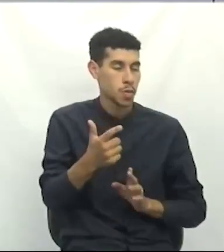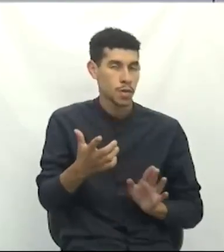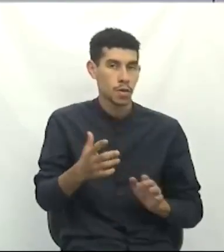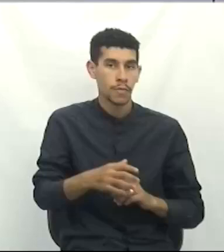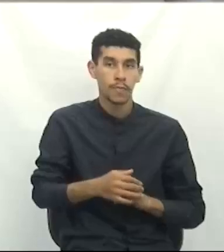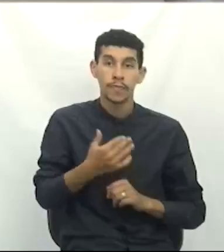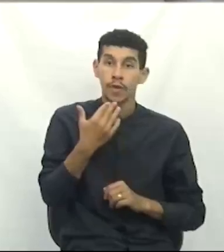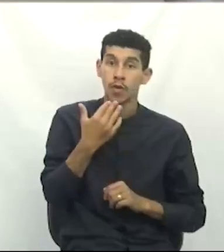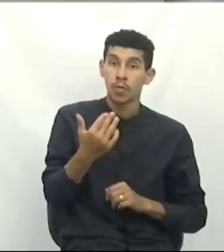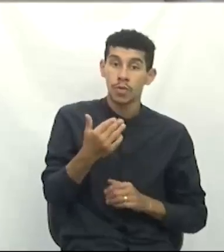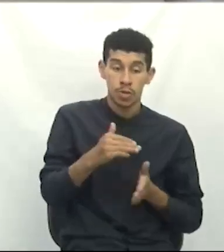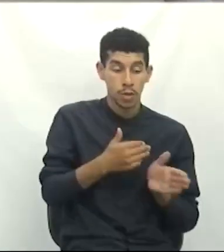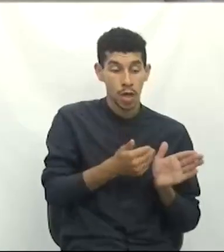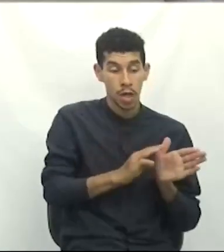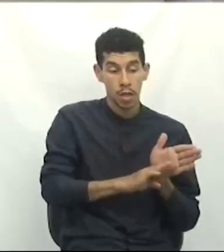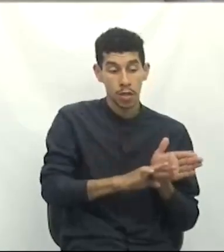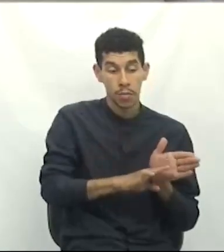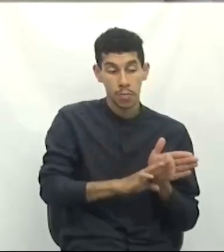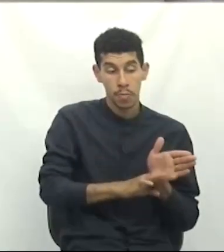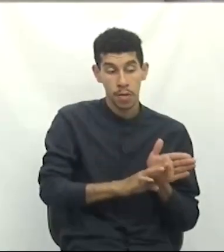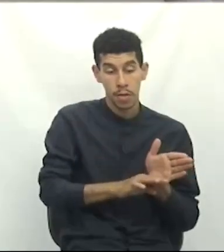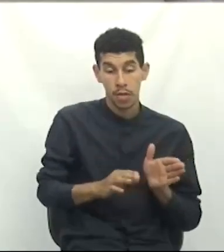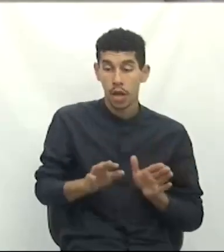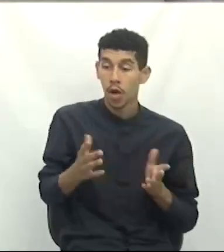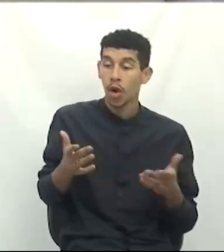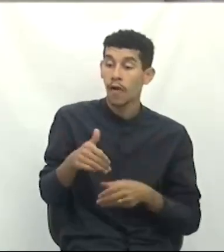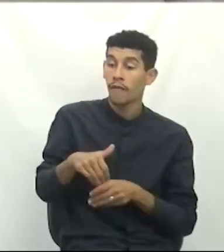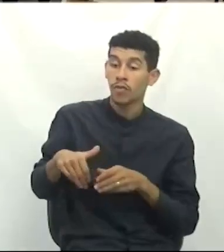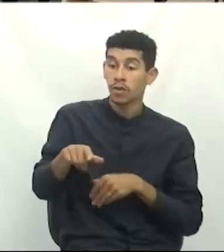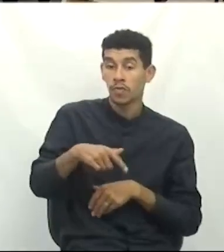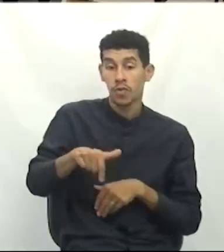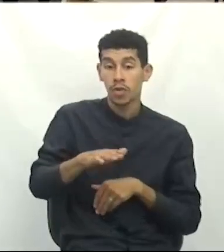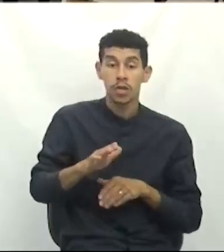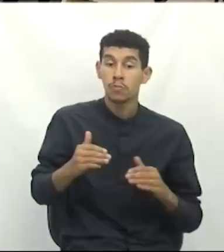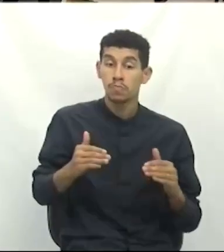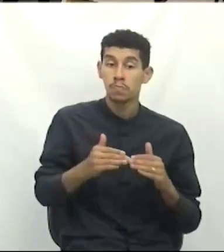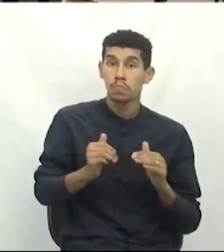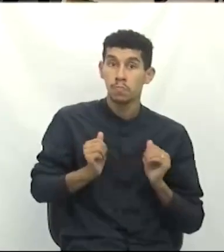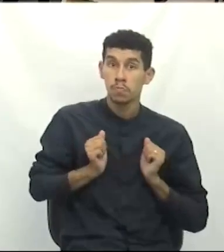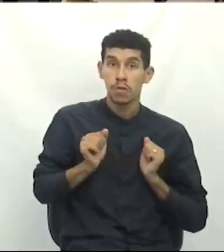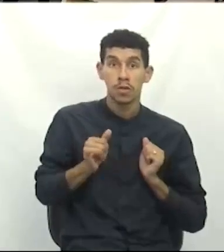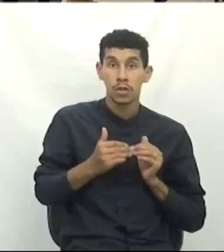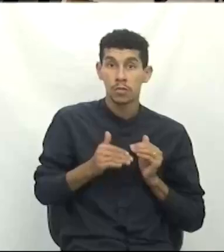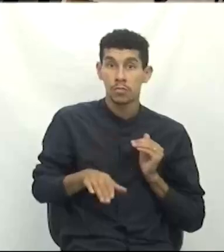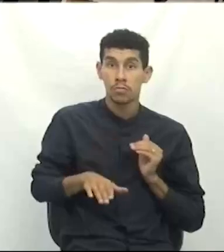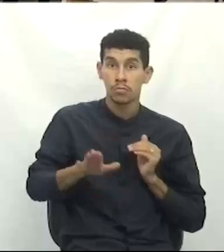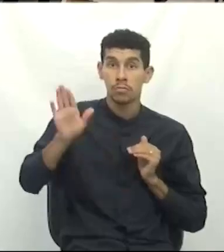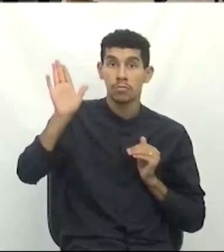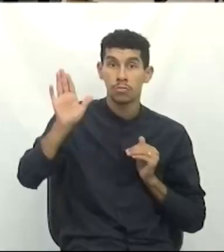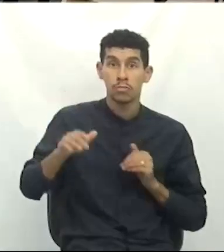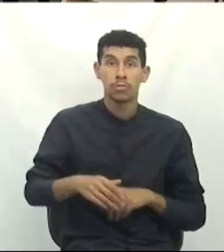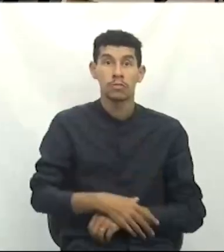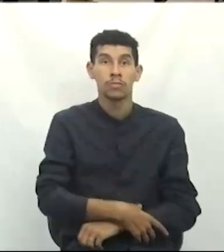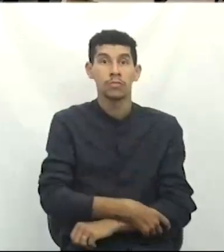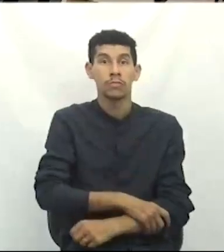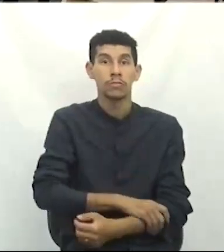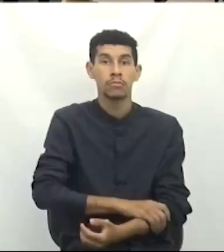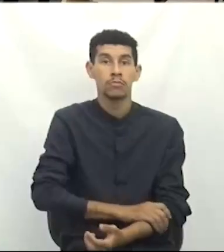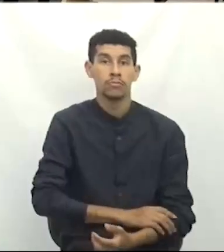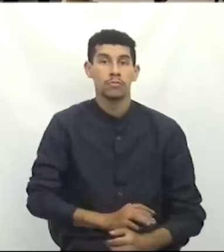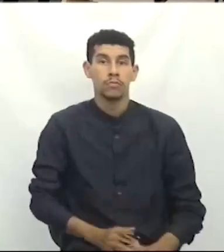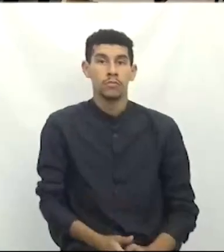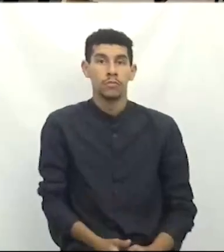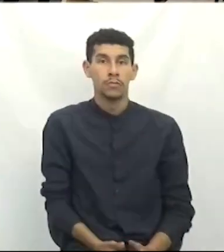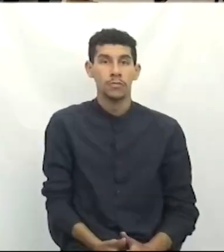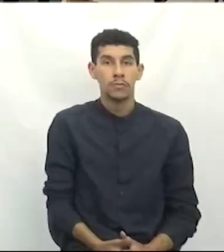O pedido da dispensa de parecer está em votação. favoráveis permaneçam como estão e os contrários ou os contrários